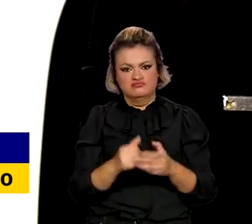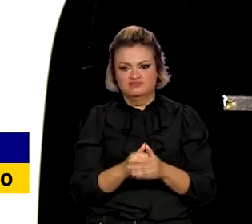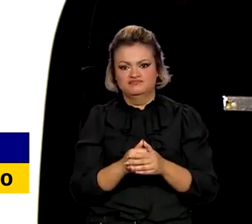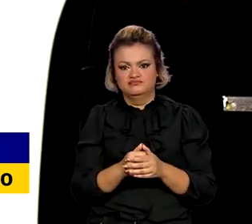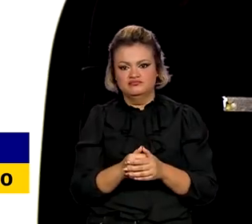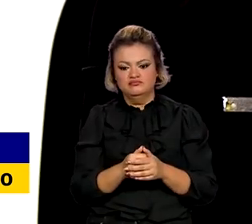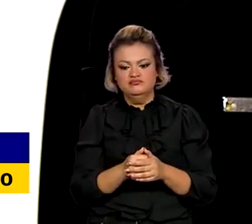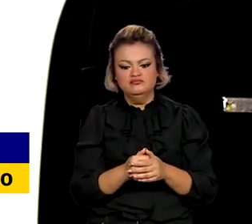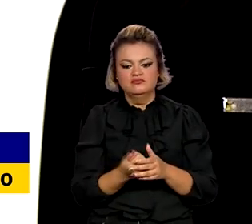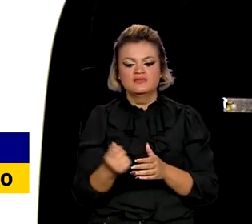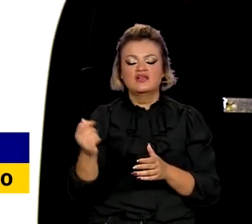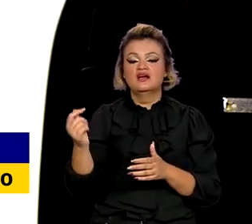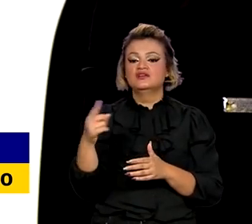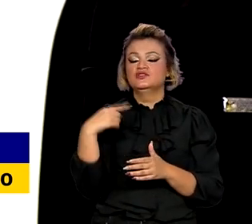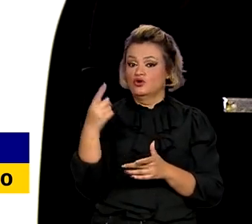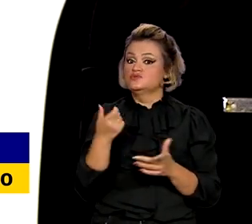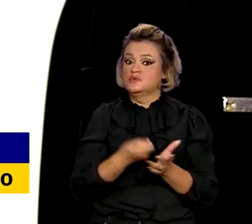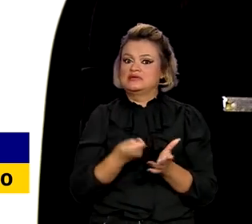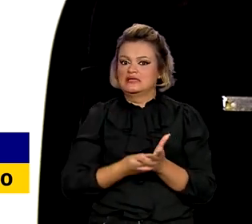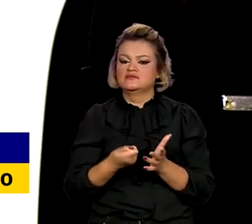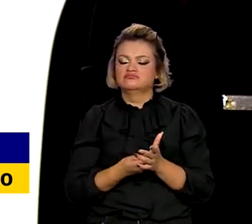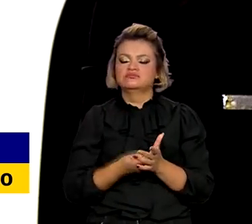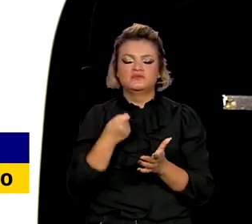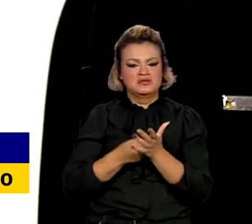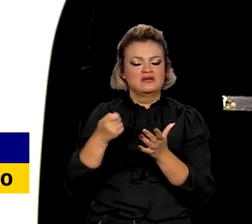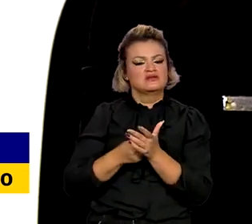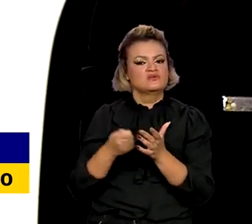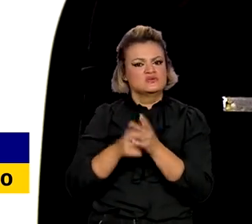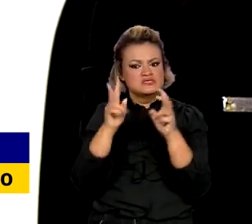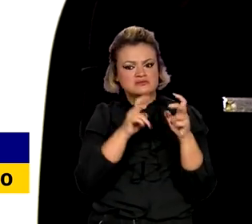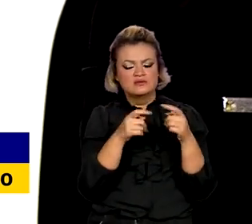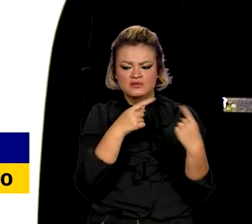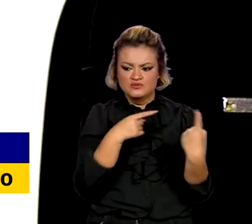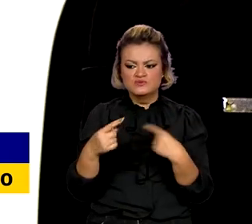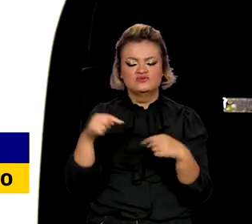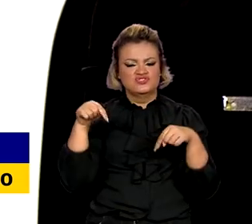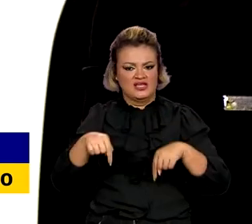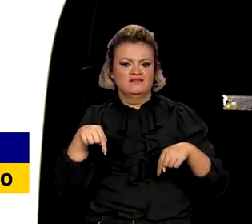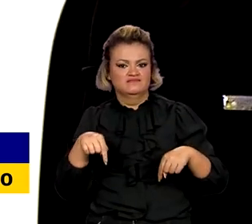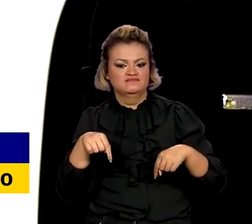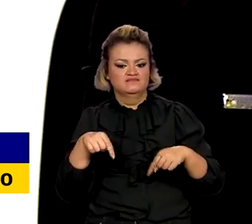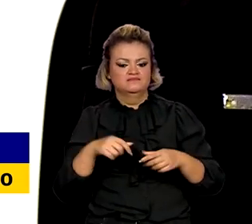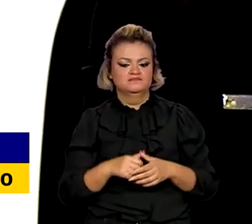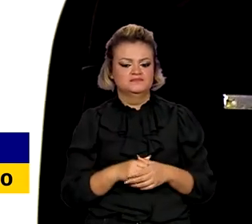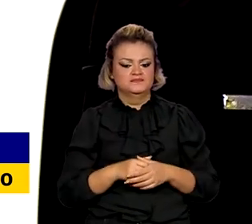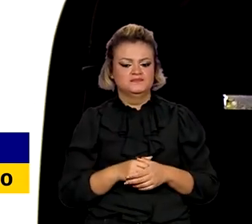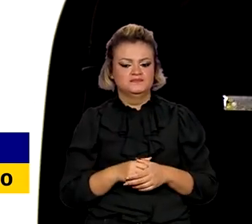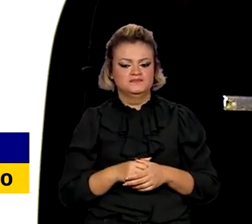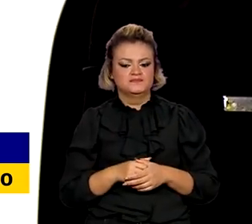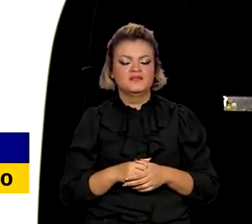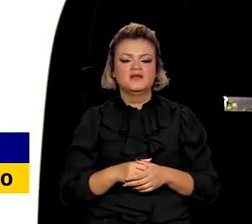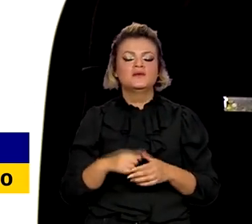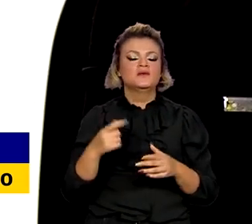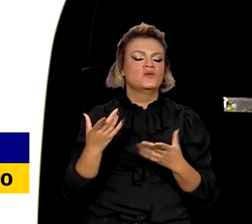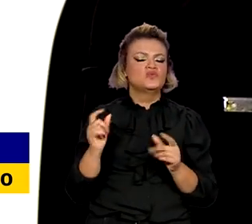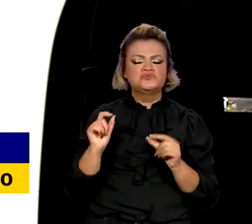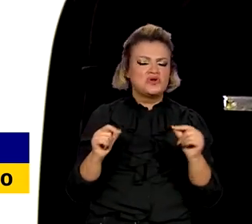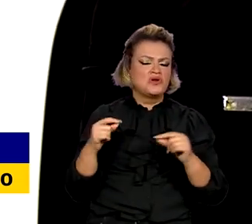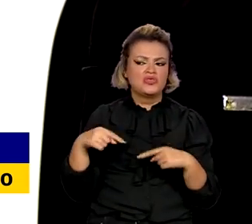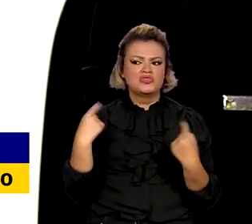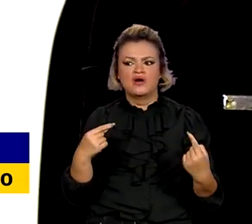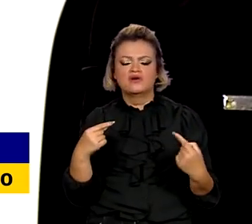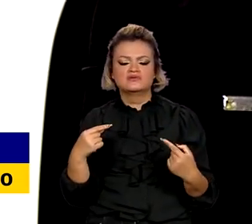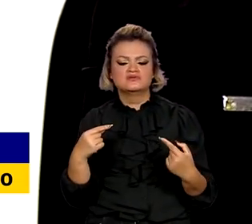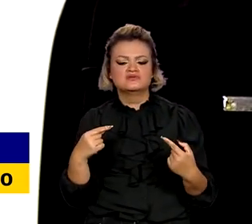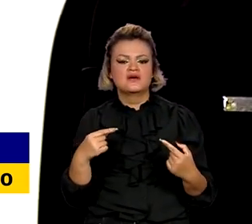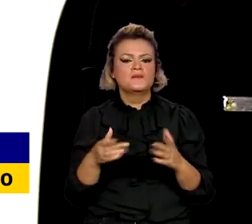E nós também temos a obrigação de discutir essa questão aqui nesse Conselho, de que forma que nós podemos